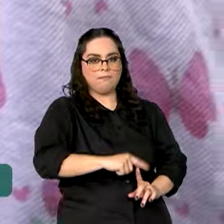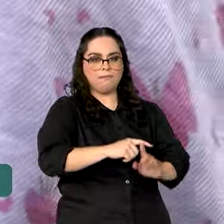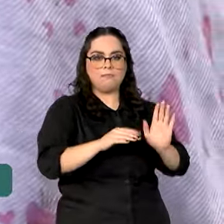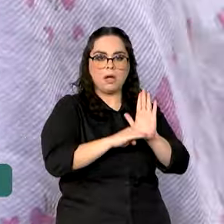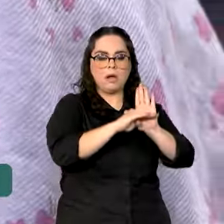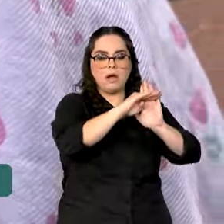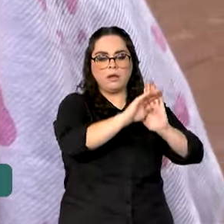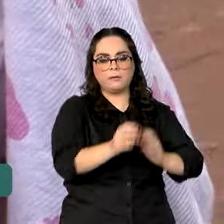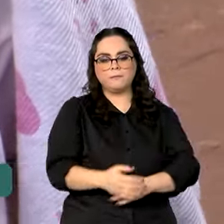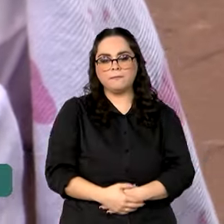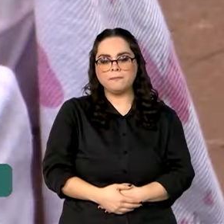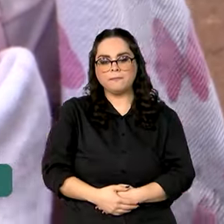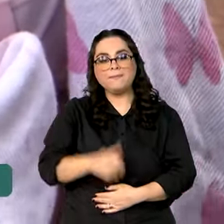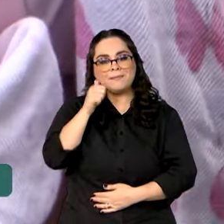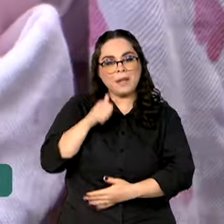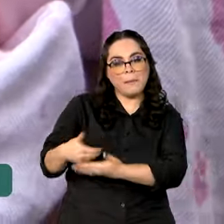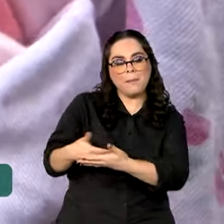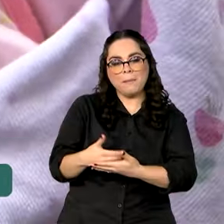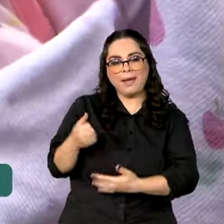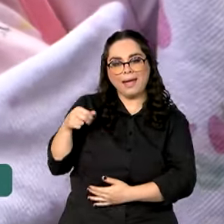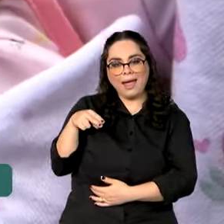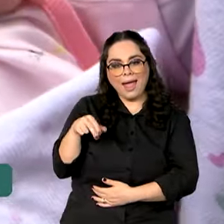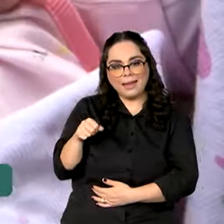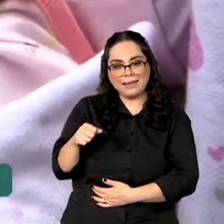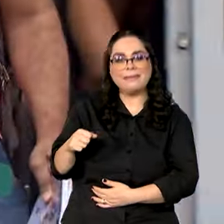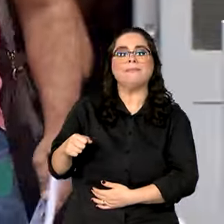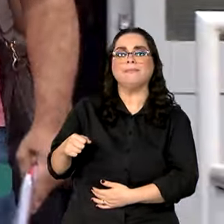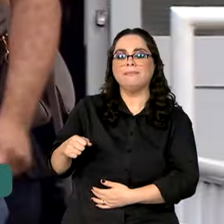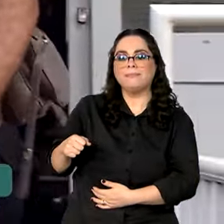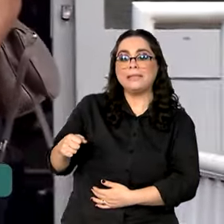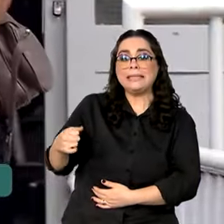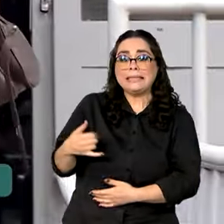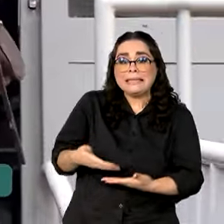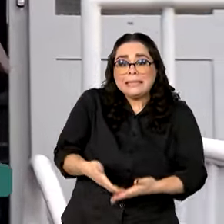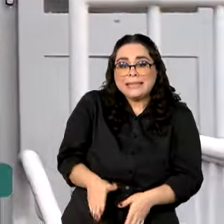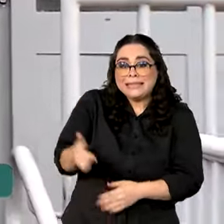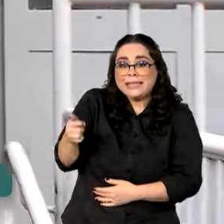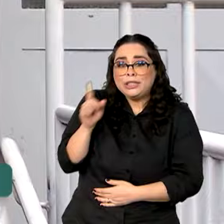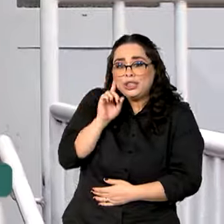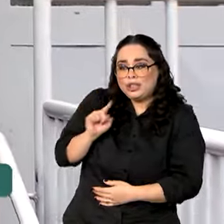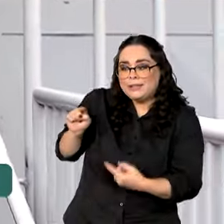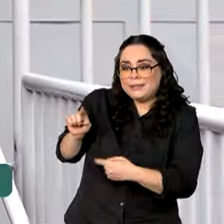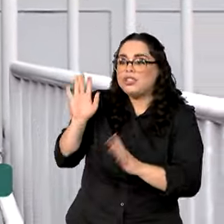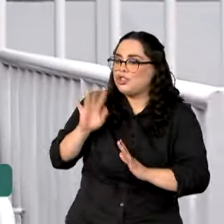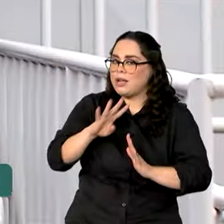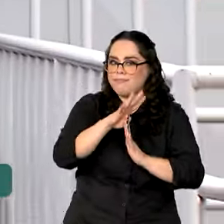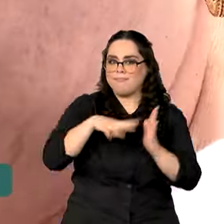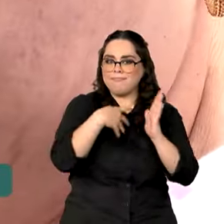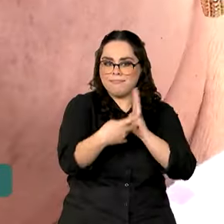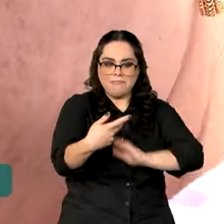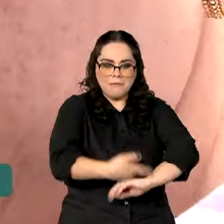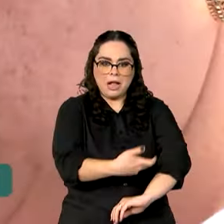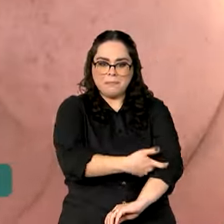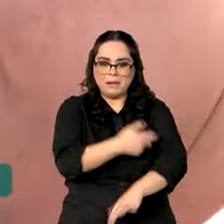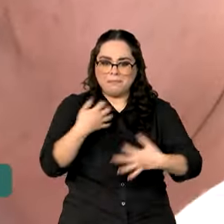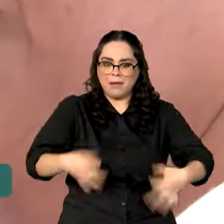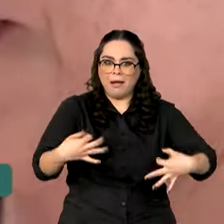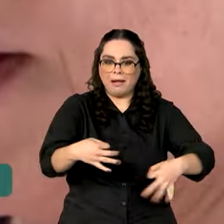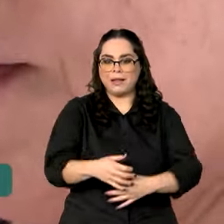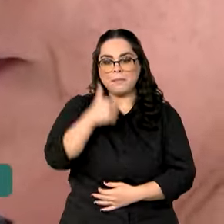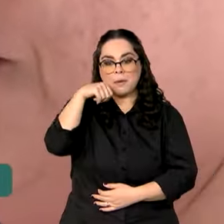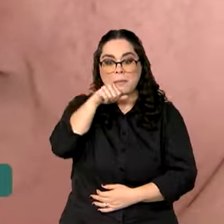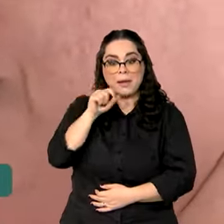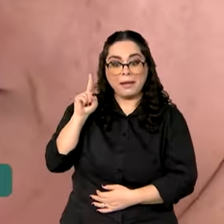A pequena Ana Alice, de sete dias, já começou a cumprir o esquema vacinal. A mãe,